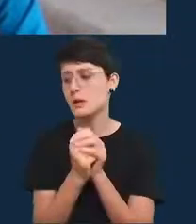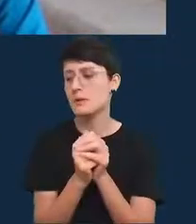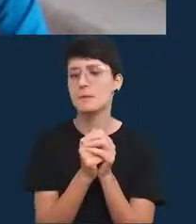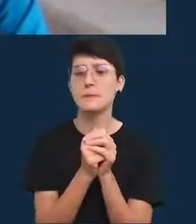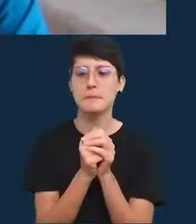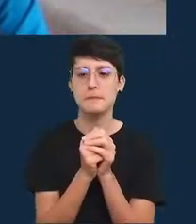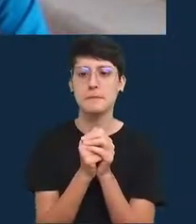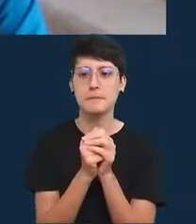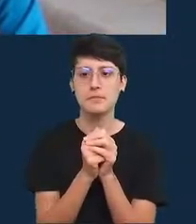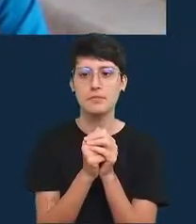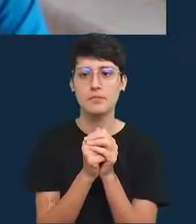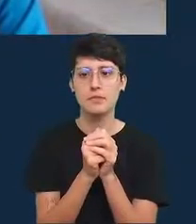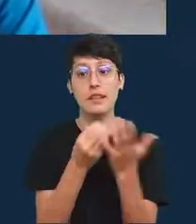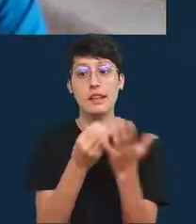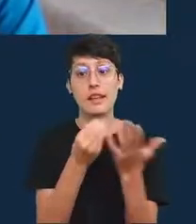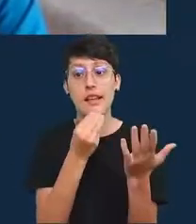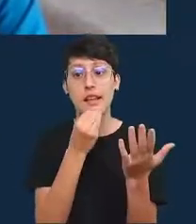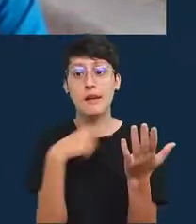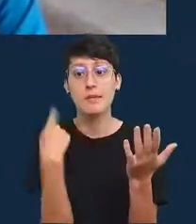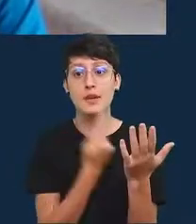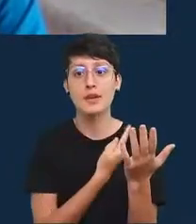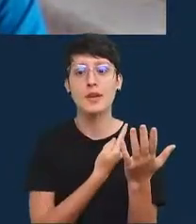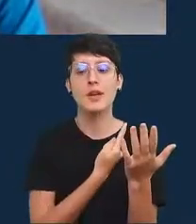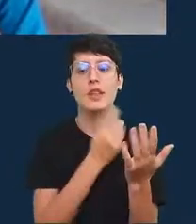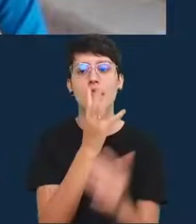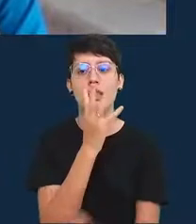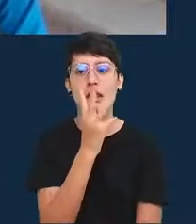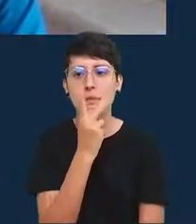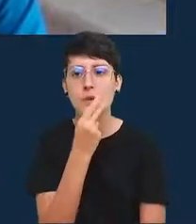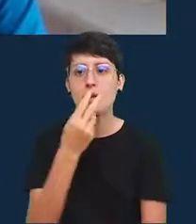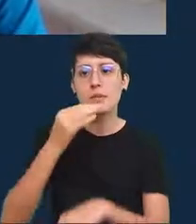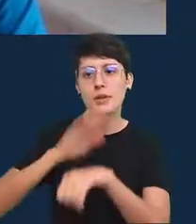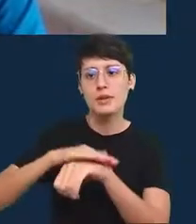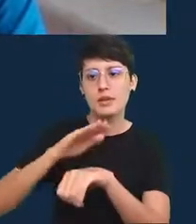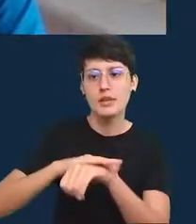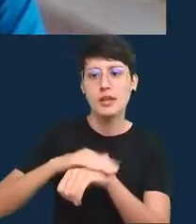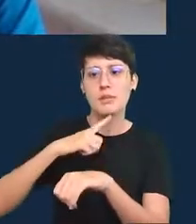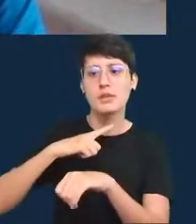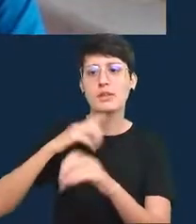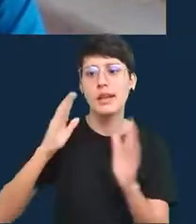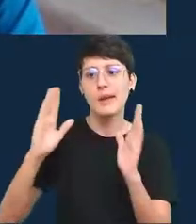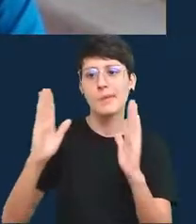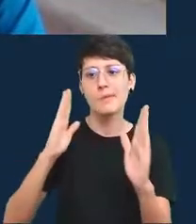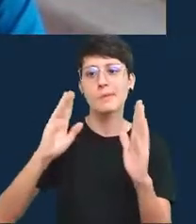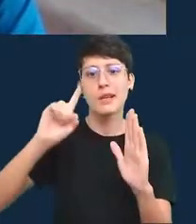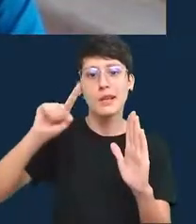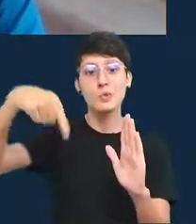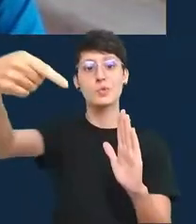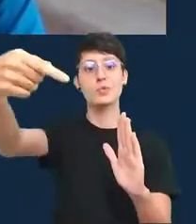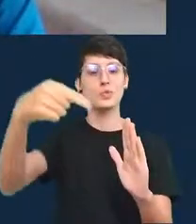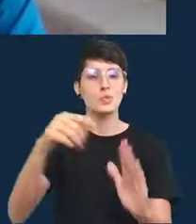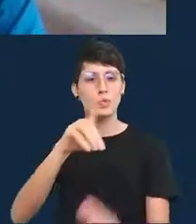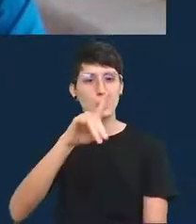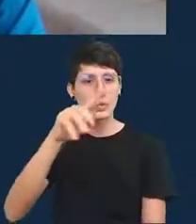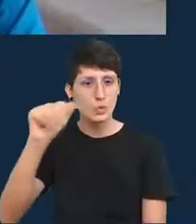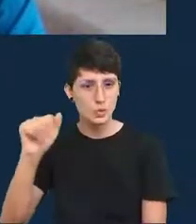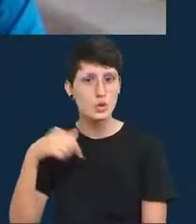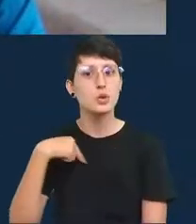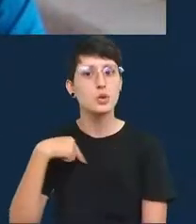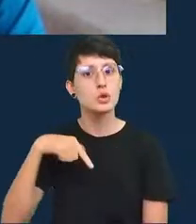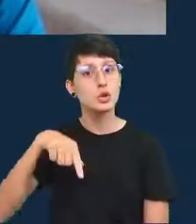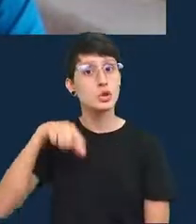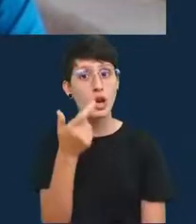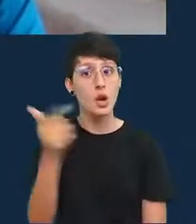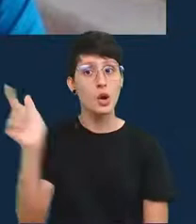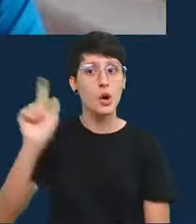claro que é bastante tempo se a gente tem uma praza para o dia seguinte aí a gente optaria por outra coisa mas em geral essas